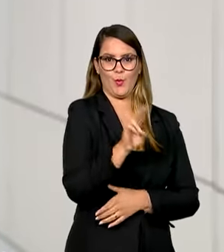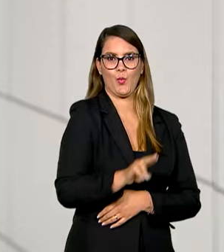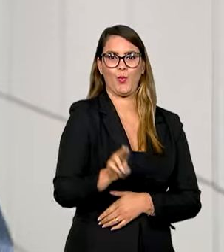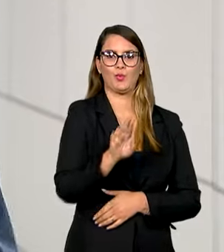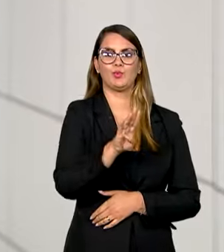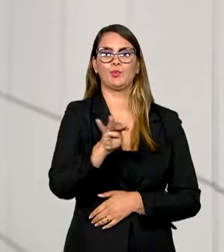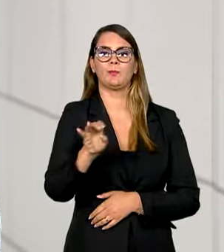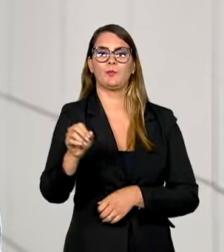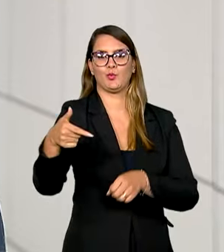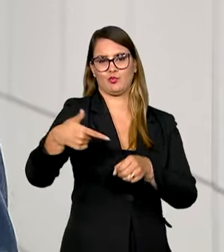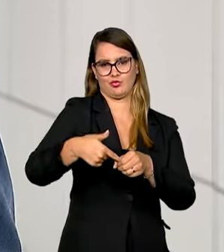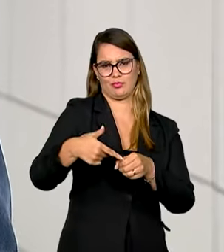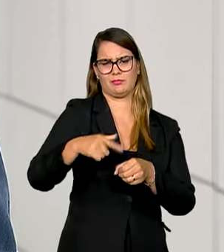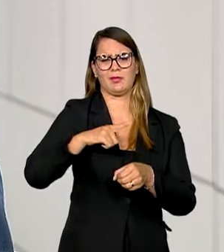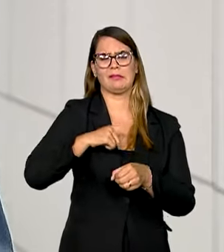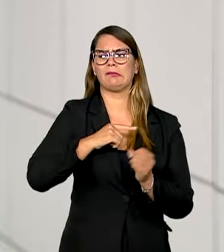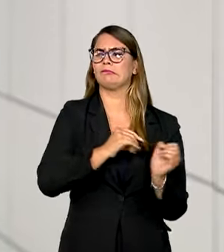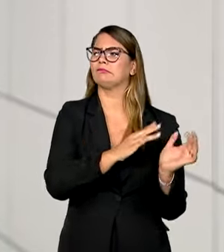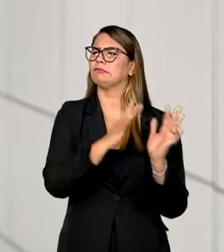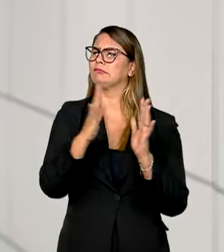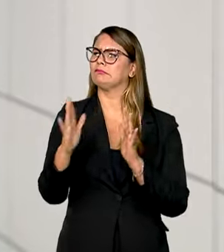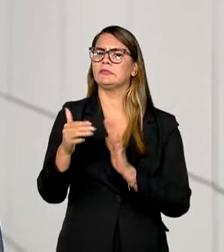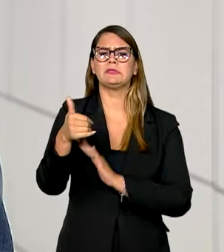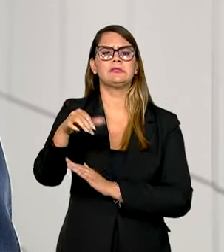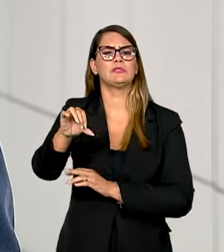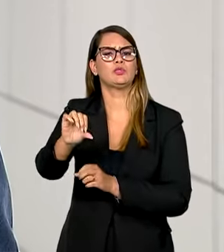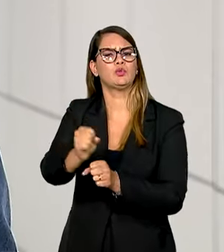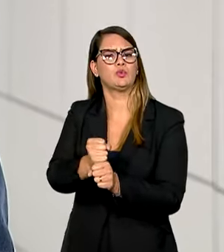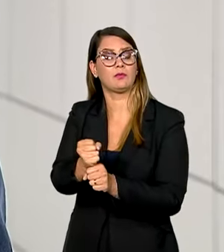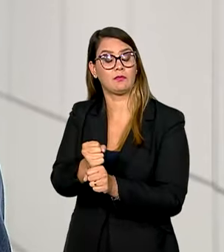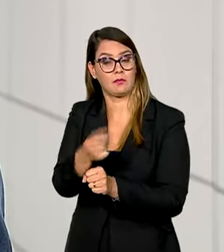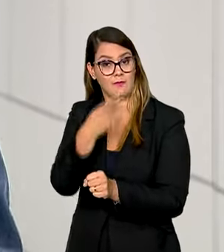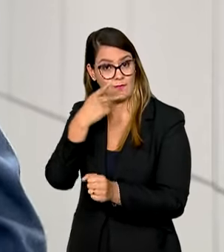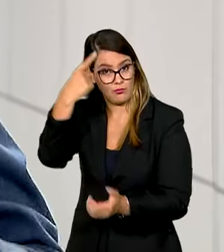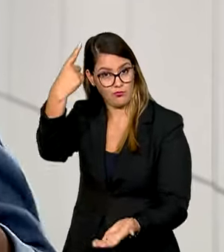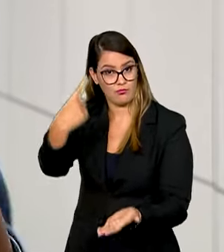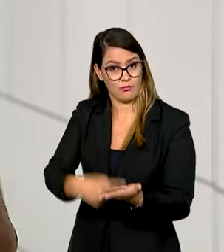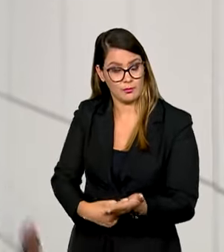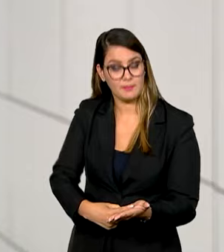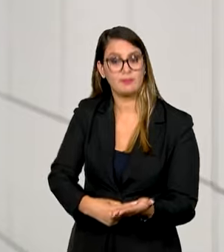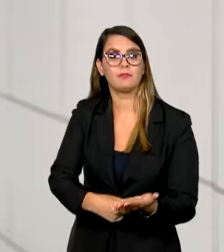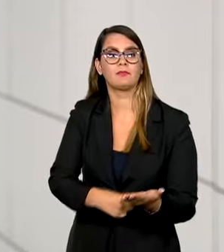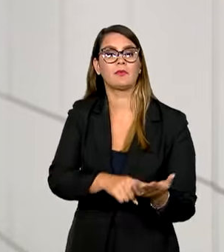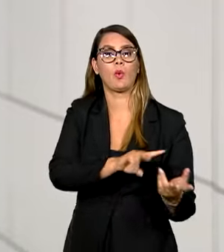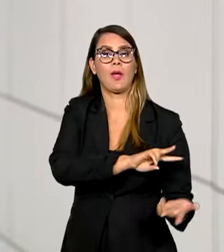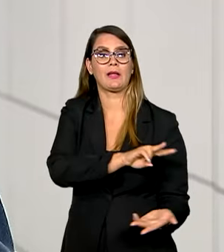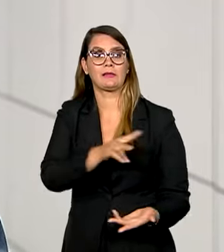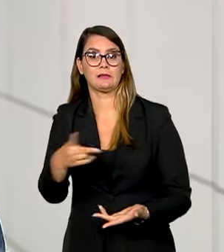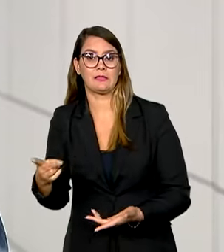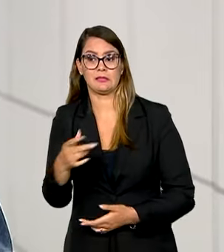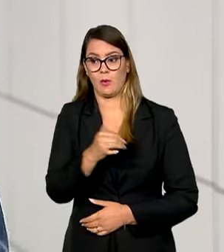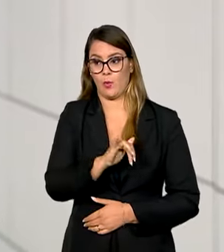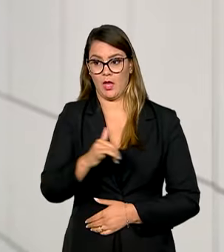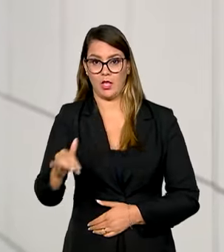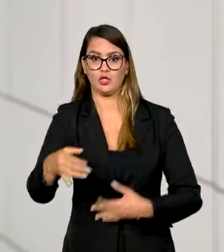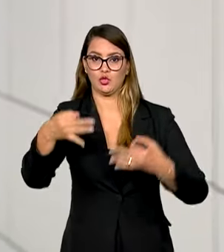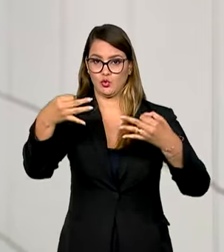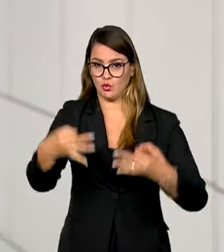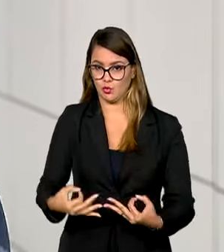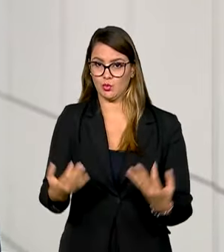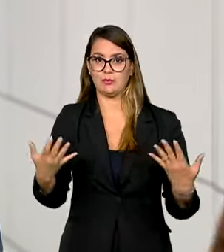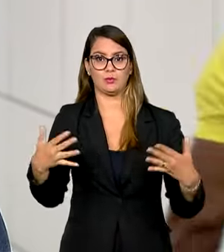Biodiesel, que existe há 19 anos, e reforça o compromisso com a transição energética justa e